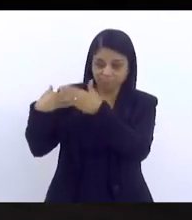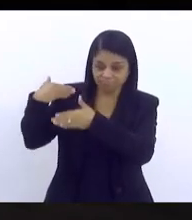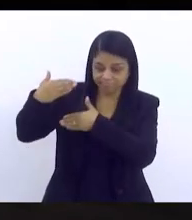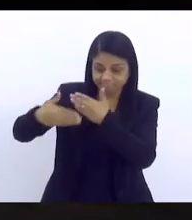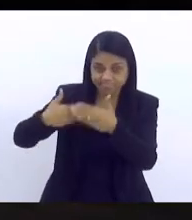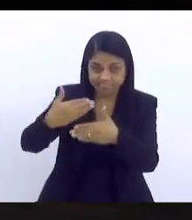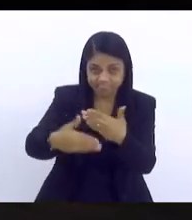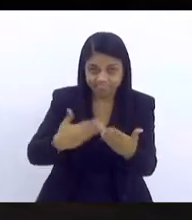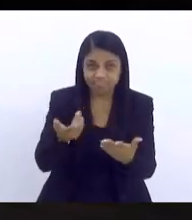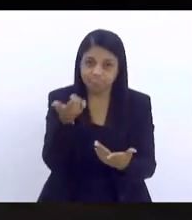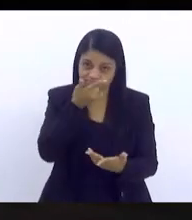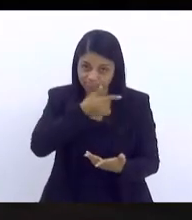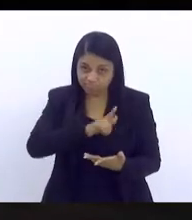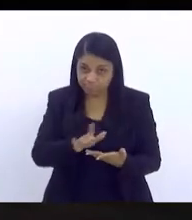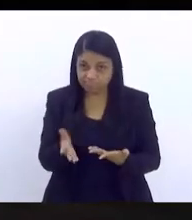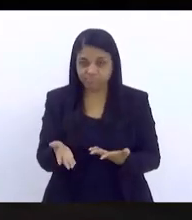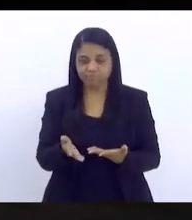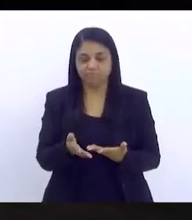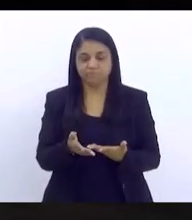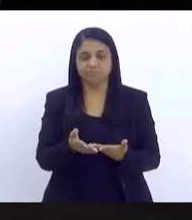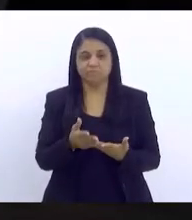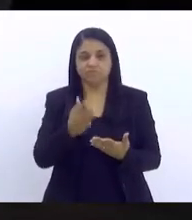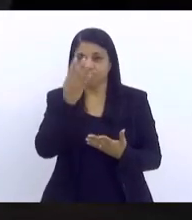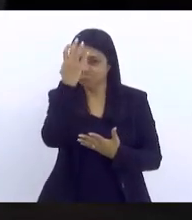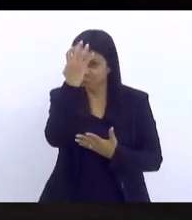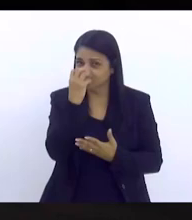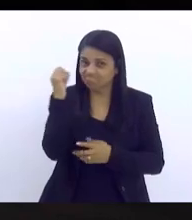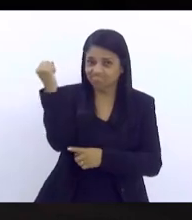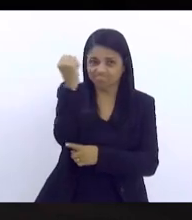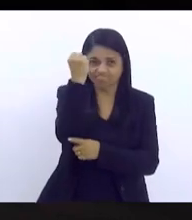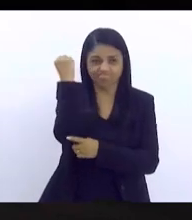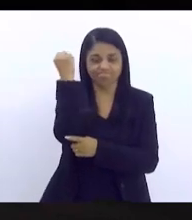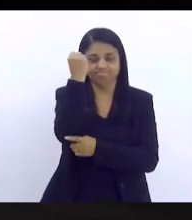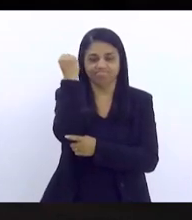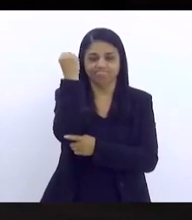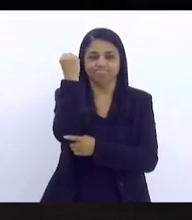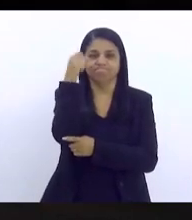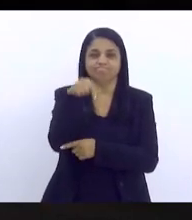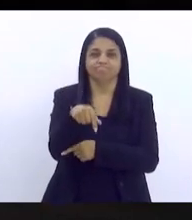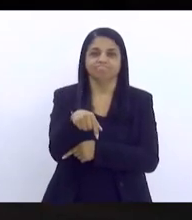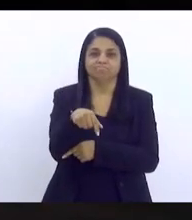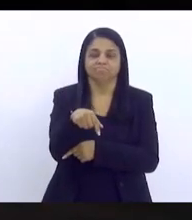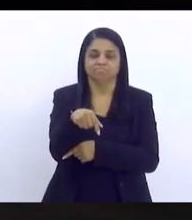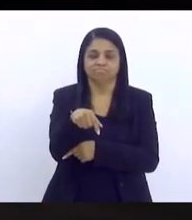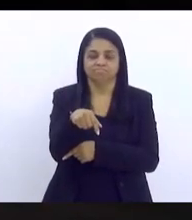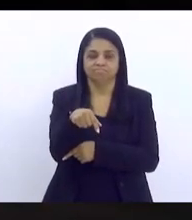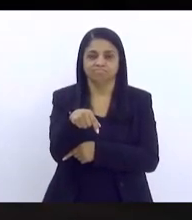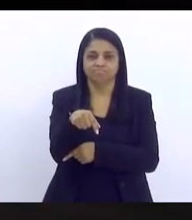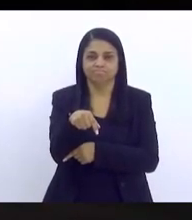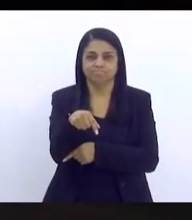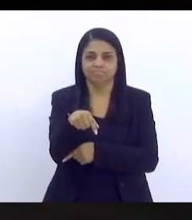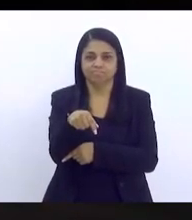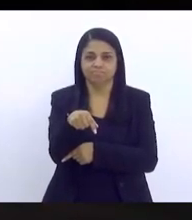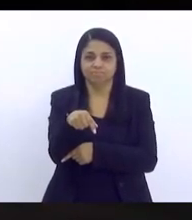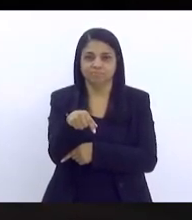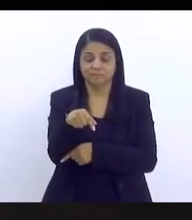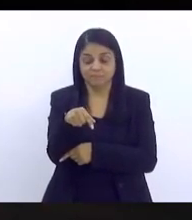E com o agravamento, digamos assim, que a gente está falando de uma